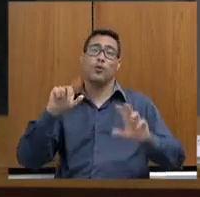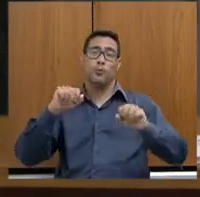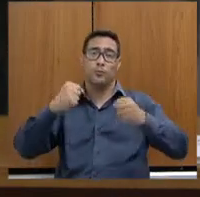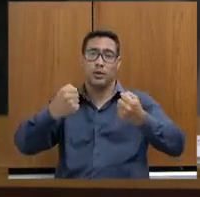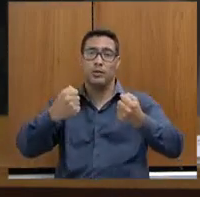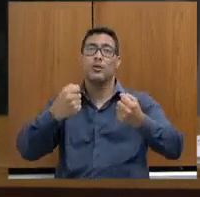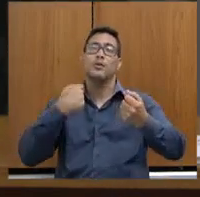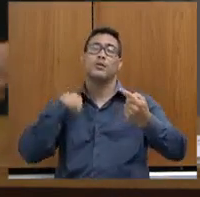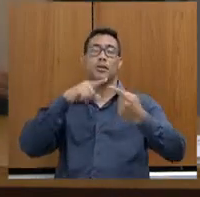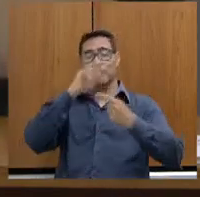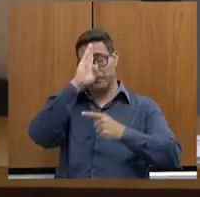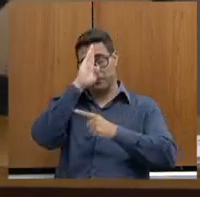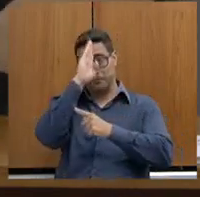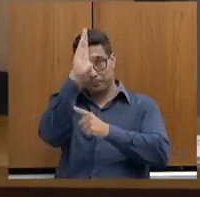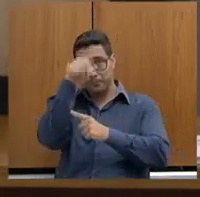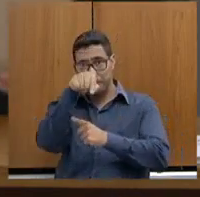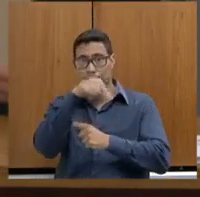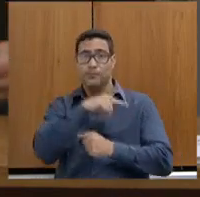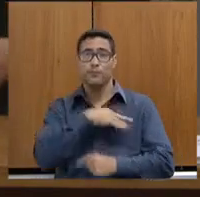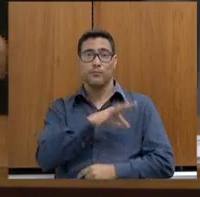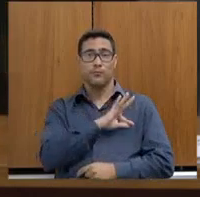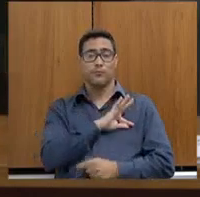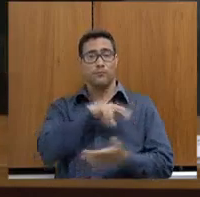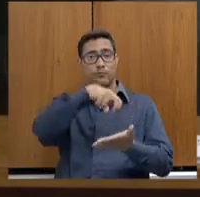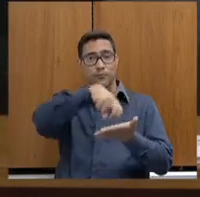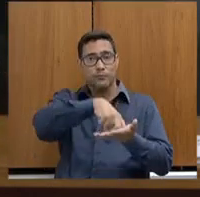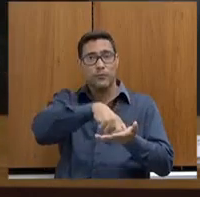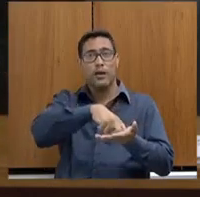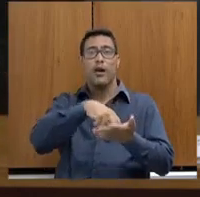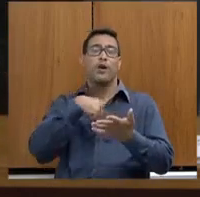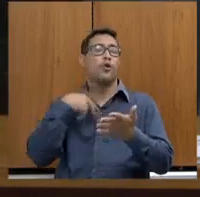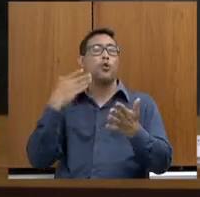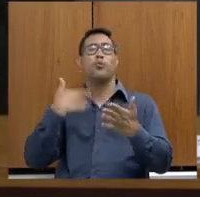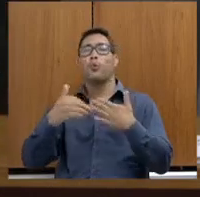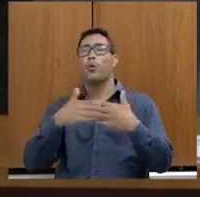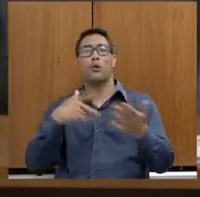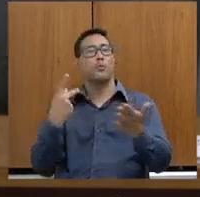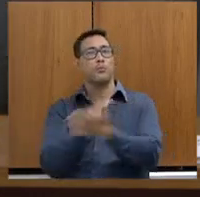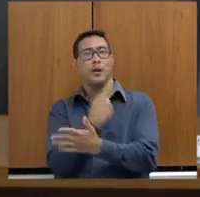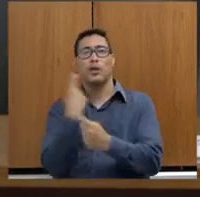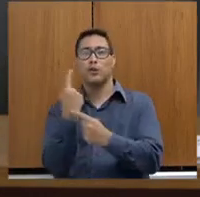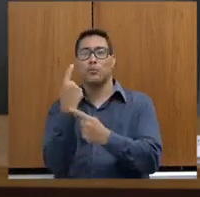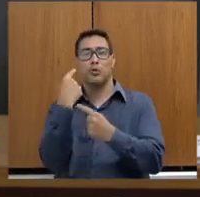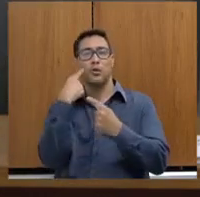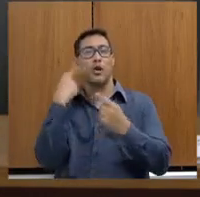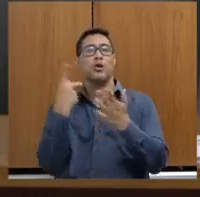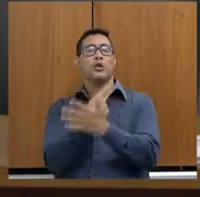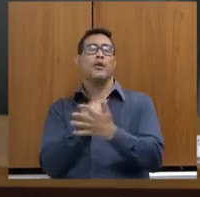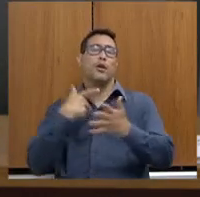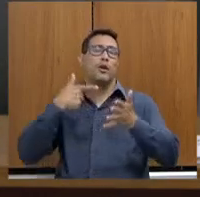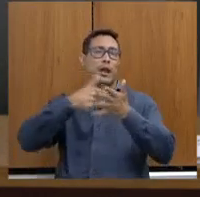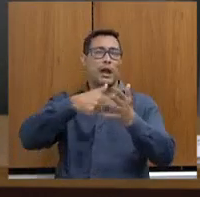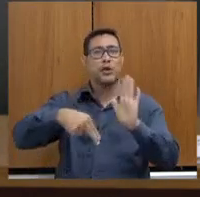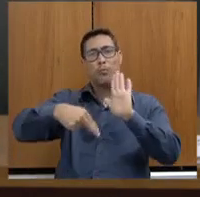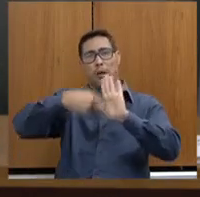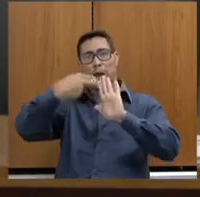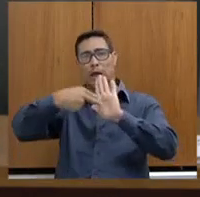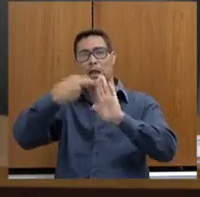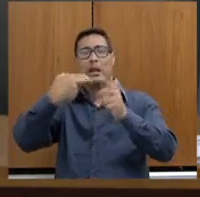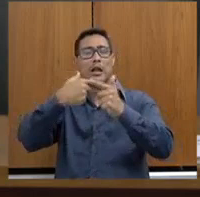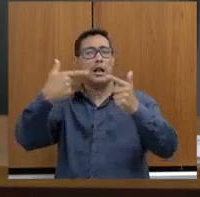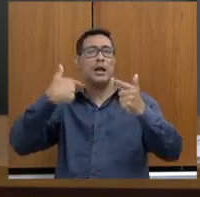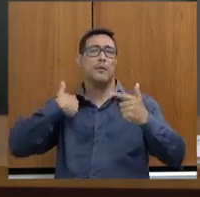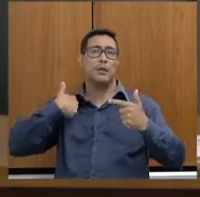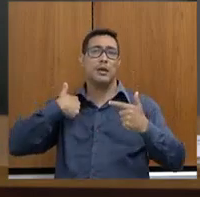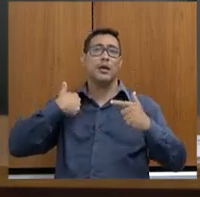isso, principalmente para o policial penal, que lida diretamente com o preso. Em qualquer momento, você pode sofrer um ataque com uma lâmina, com algum instrumento contundente. E